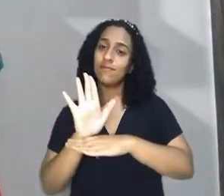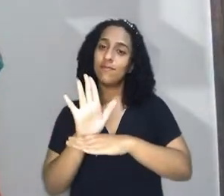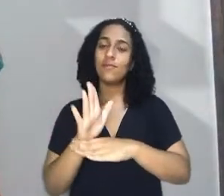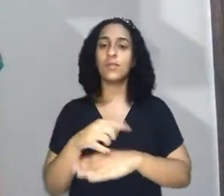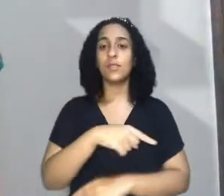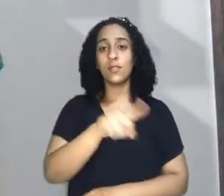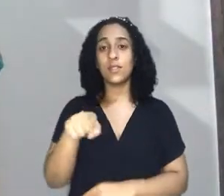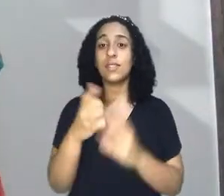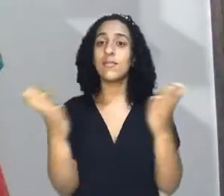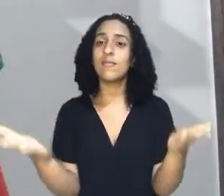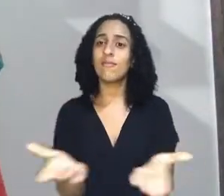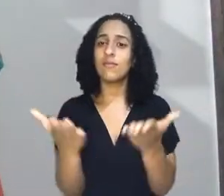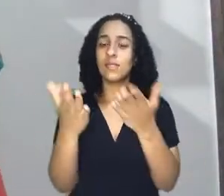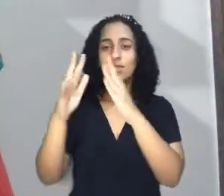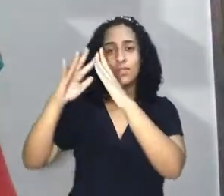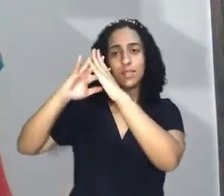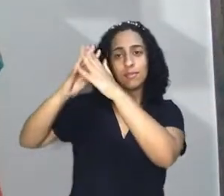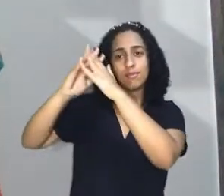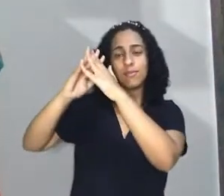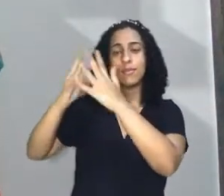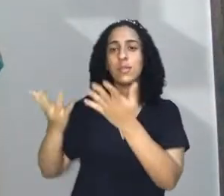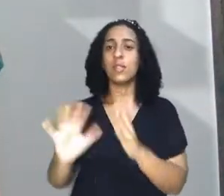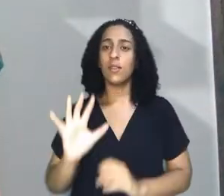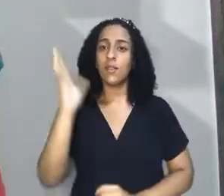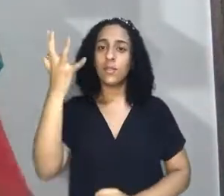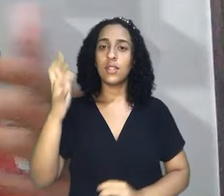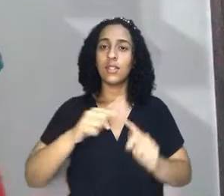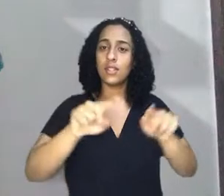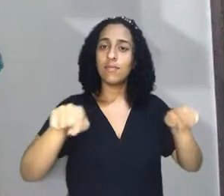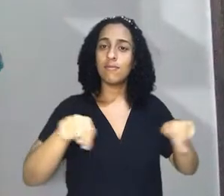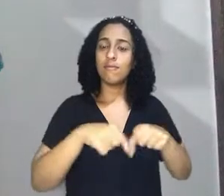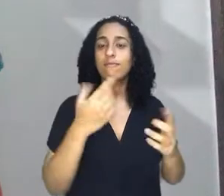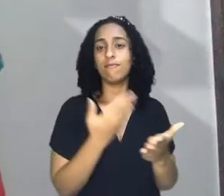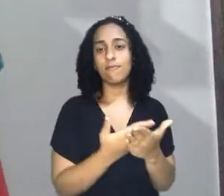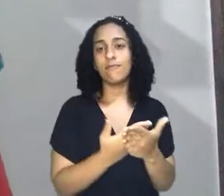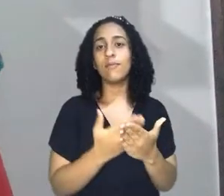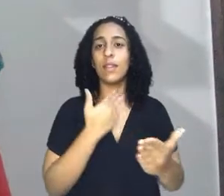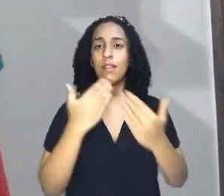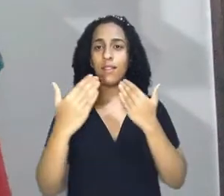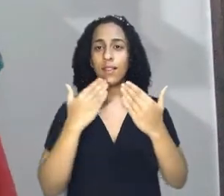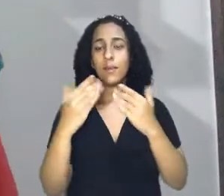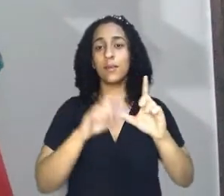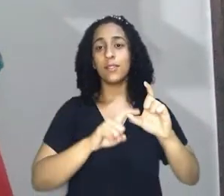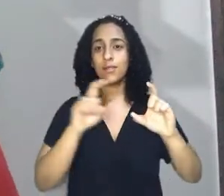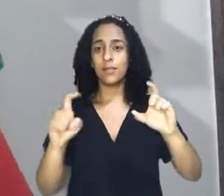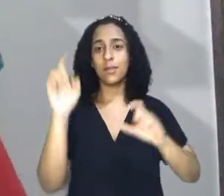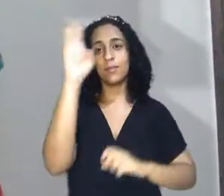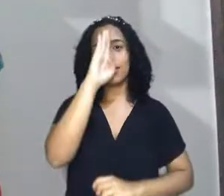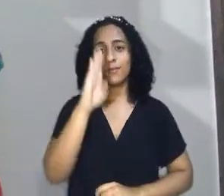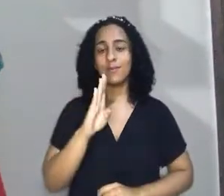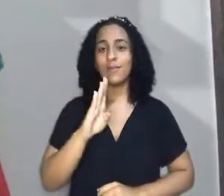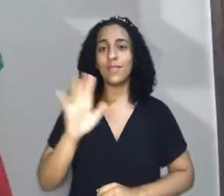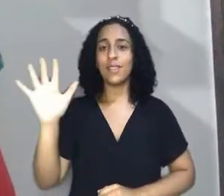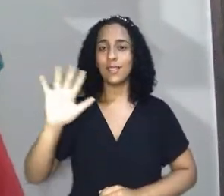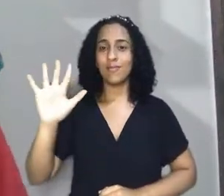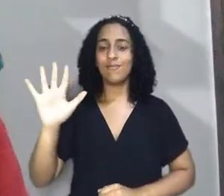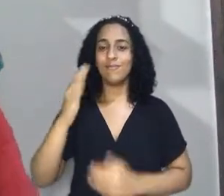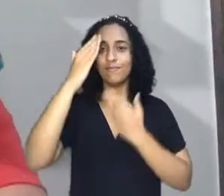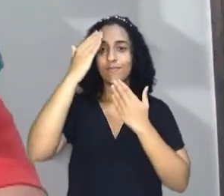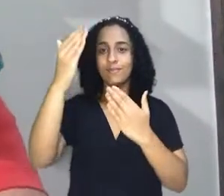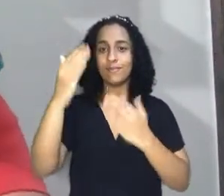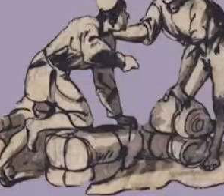instigar as reflexões e ações dentro e fora de sala de aula em torno dos debates sobre a independência do Brasil. Até a próxima.